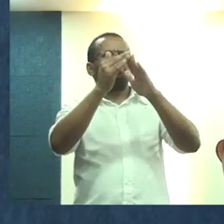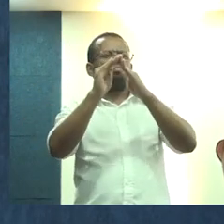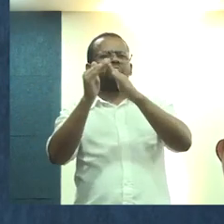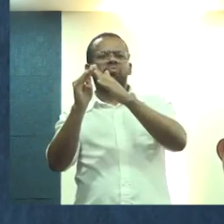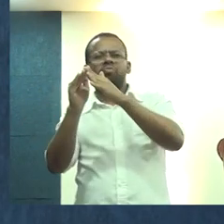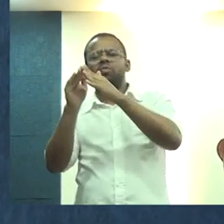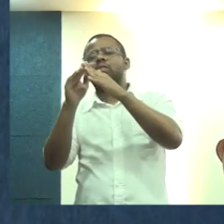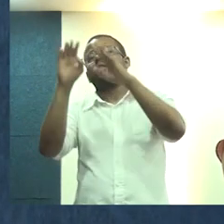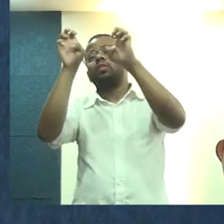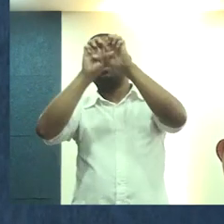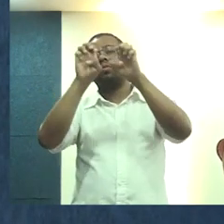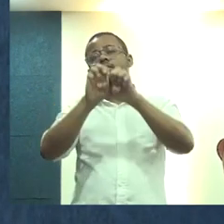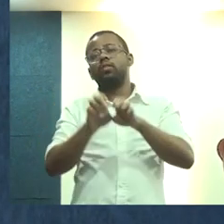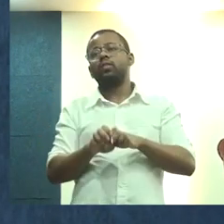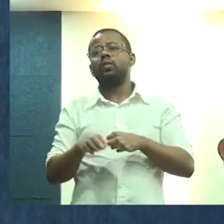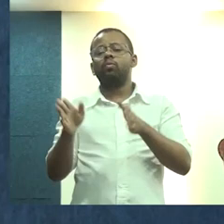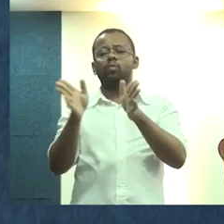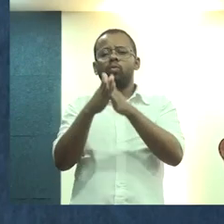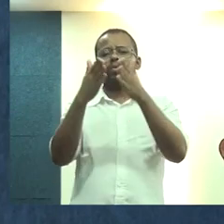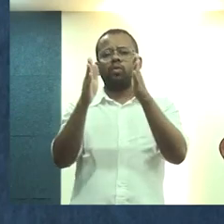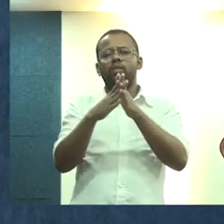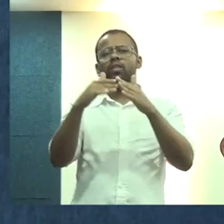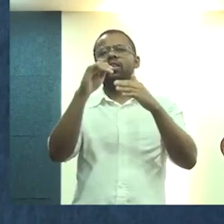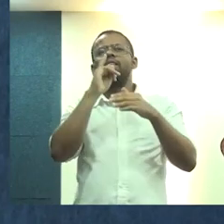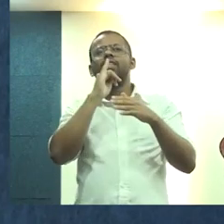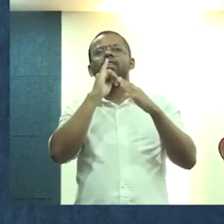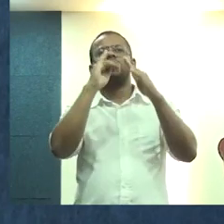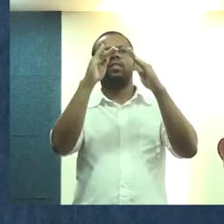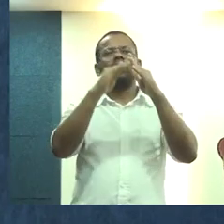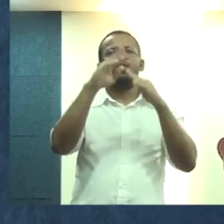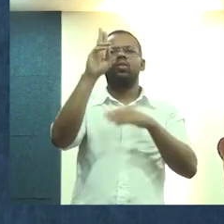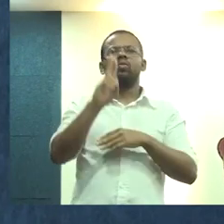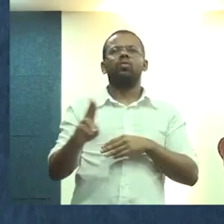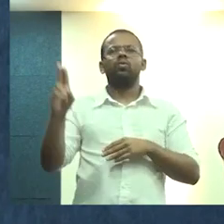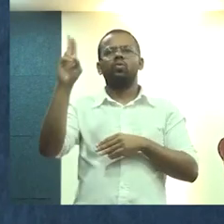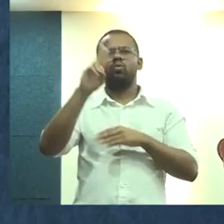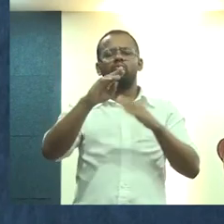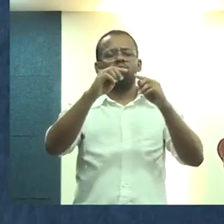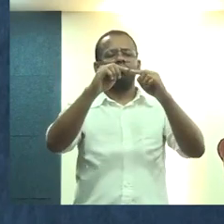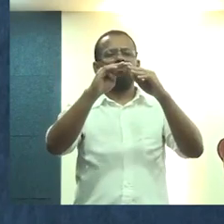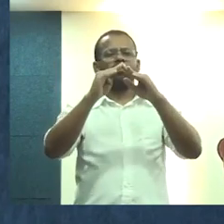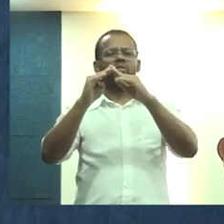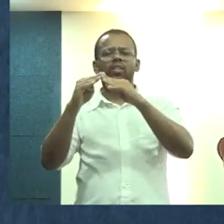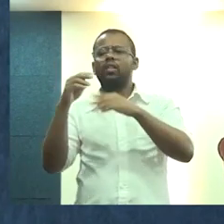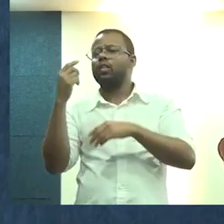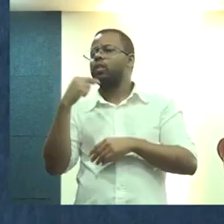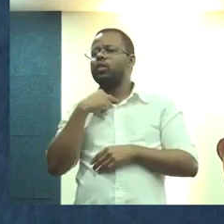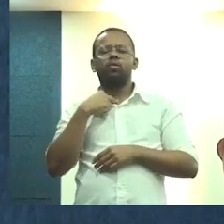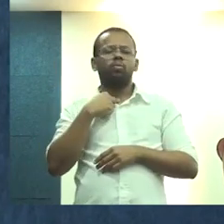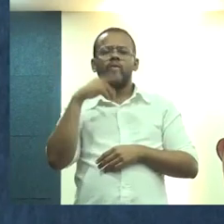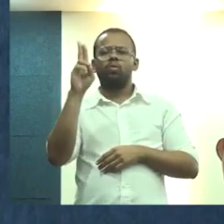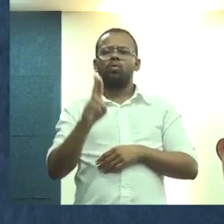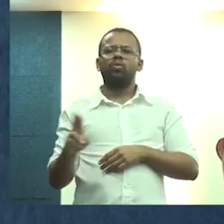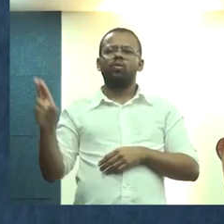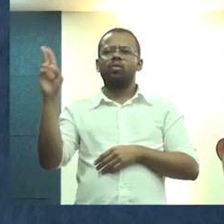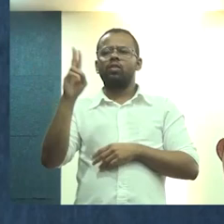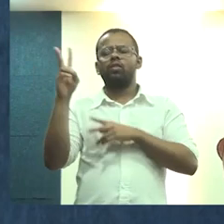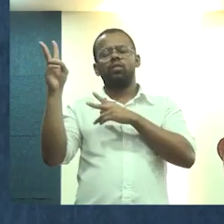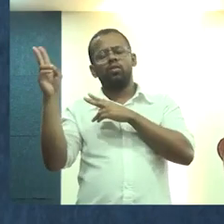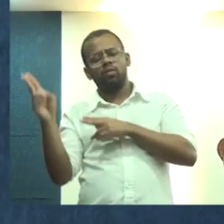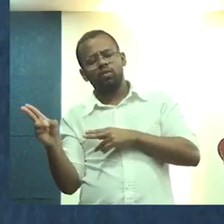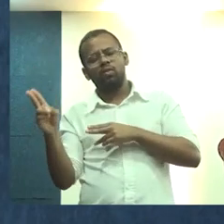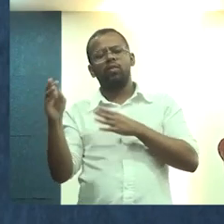infraestrutura e edilícia, ou seja, a precariedade da casa, é o uso de cômodos que não deveriam ser usados como